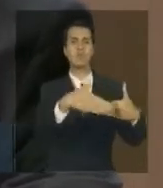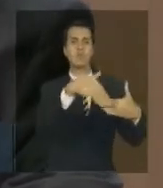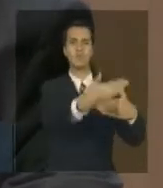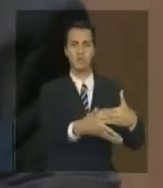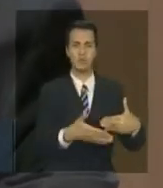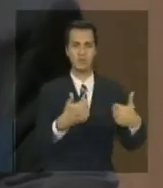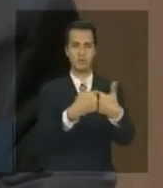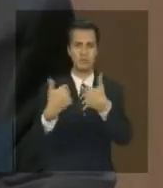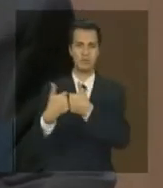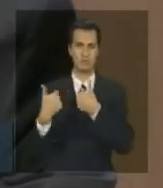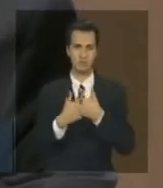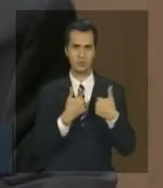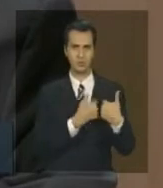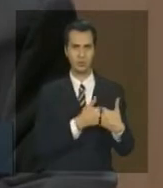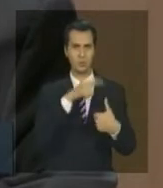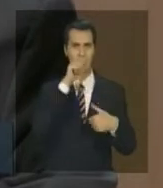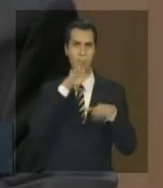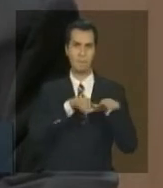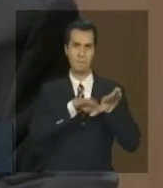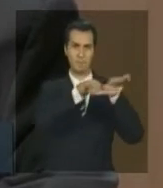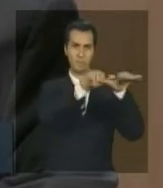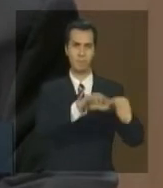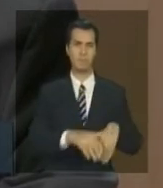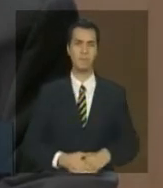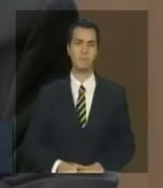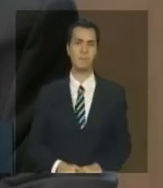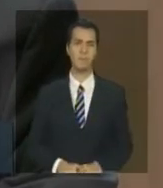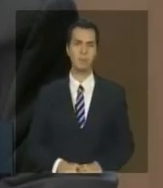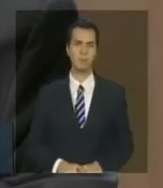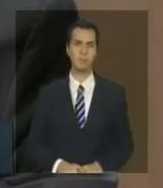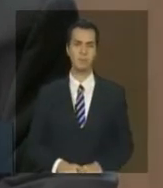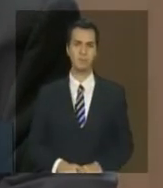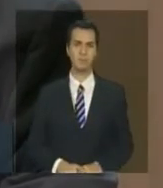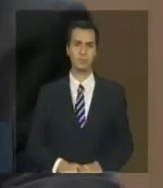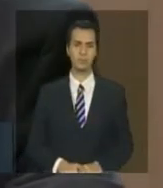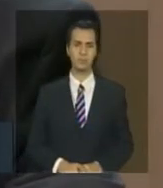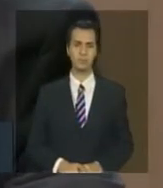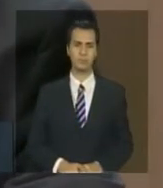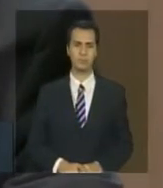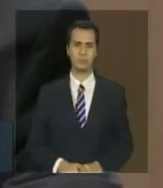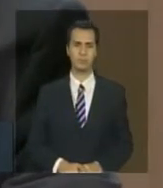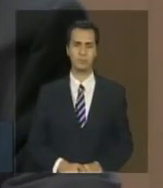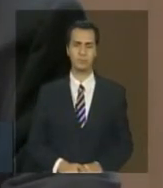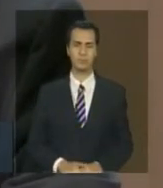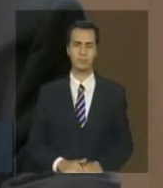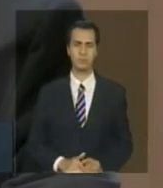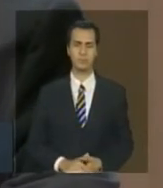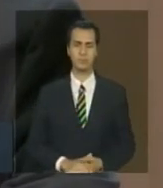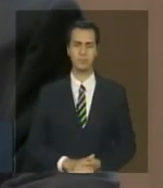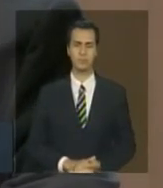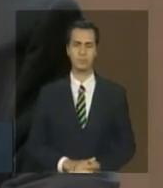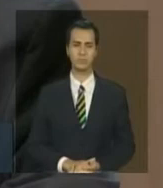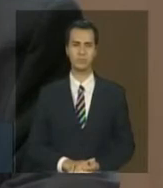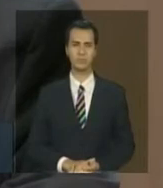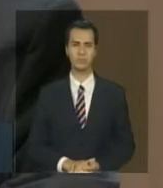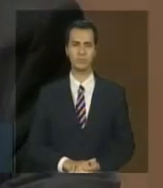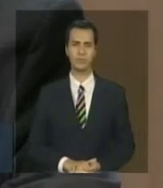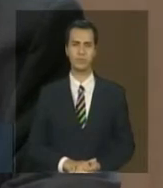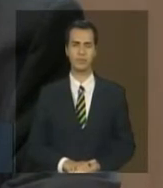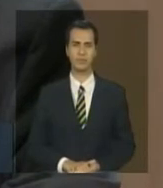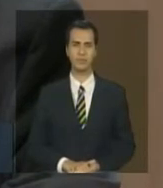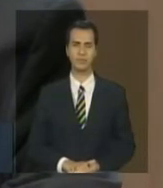pega planície e cabeceiras. Seguinte, vamos para o próximo eu não vou repetir a